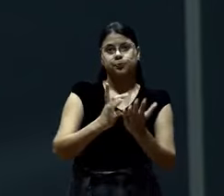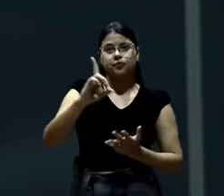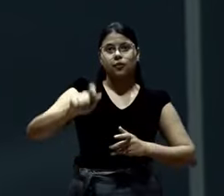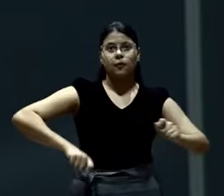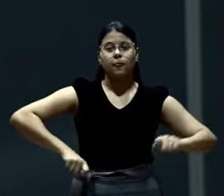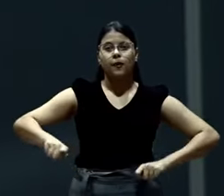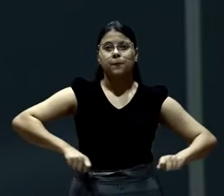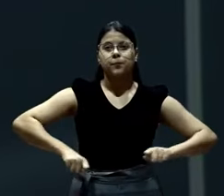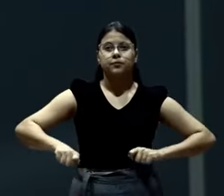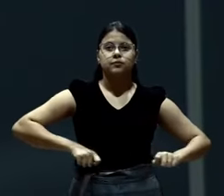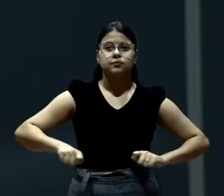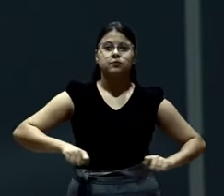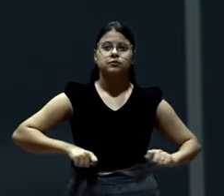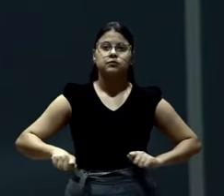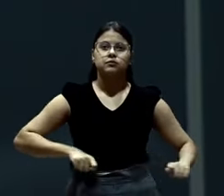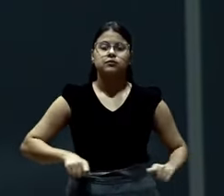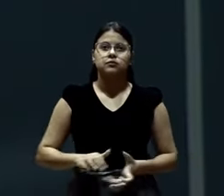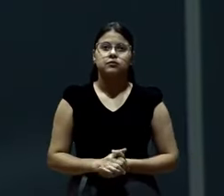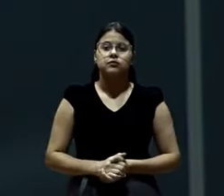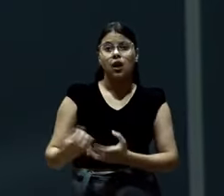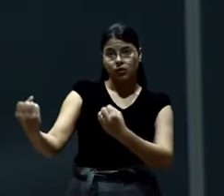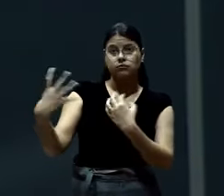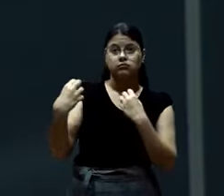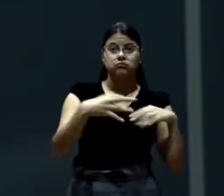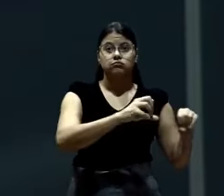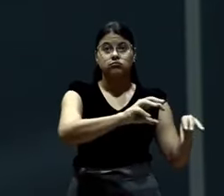a igreja de Atos, nos ensina.